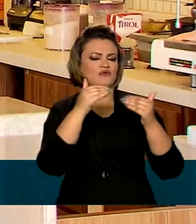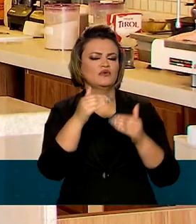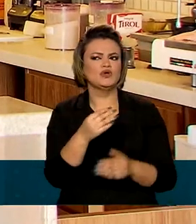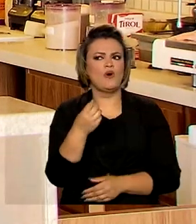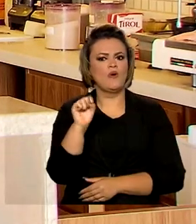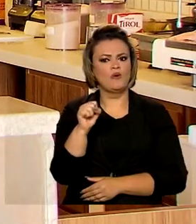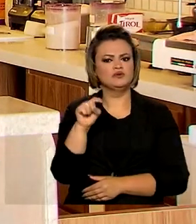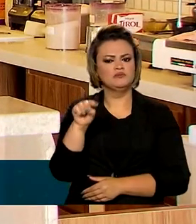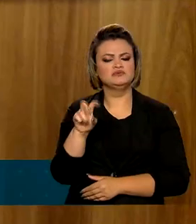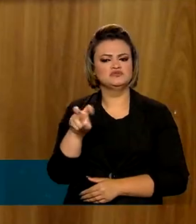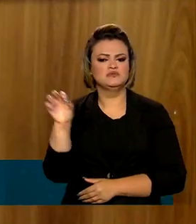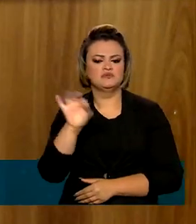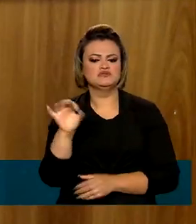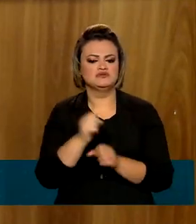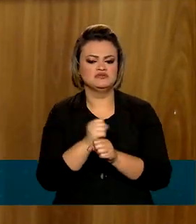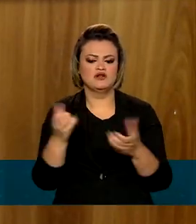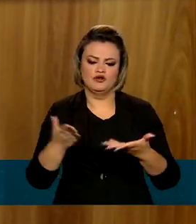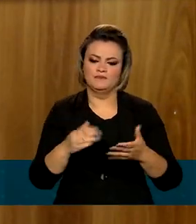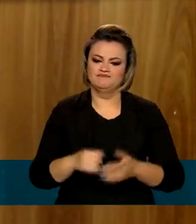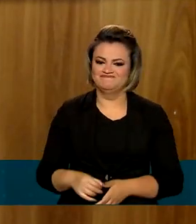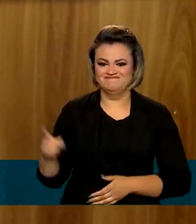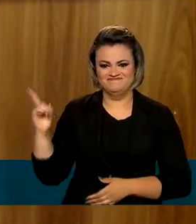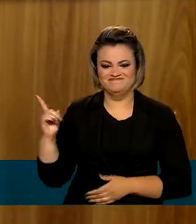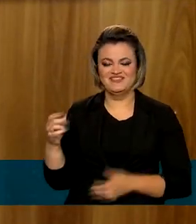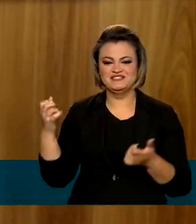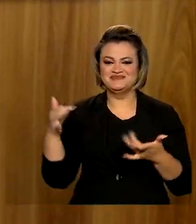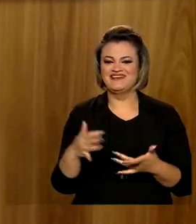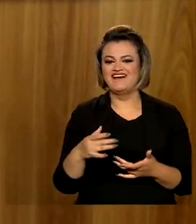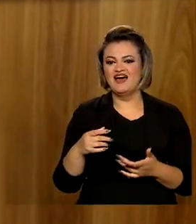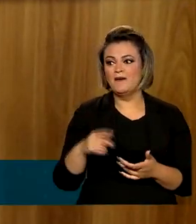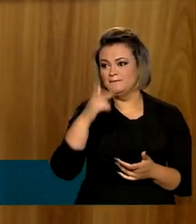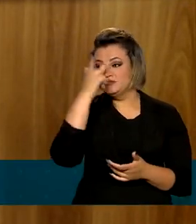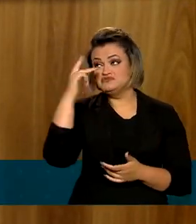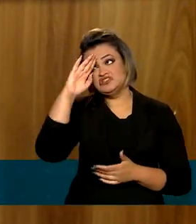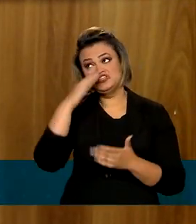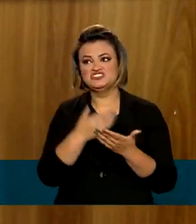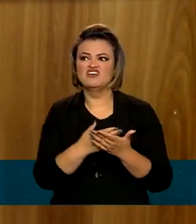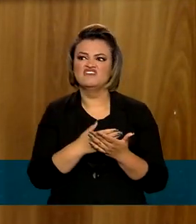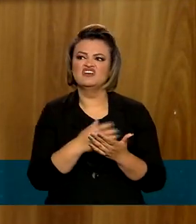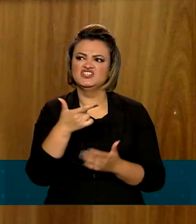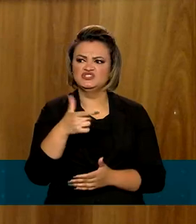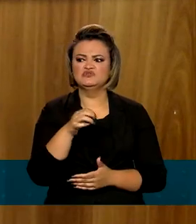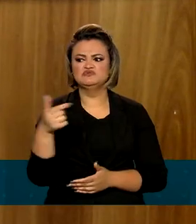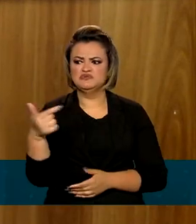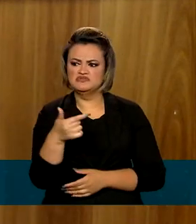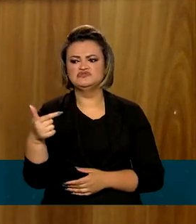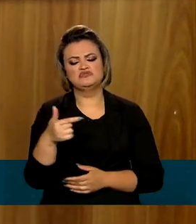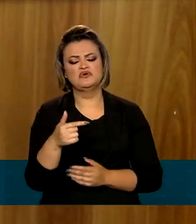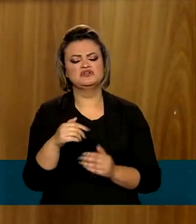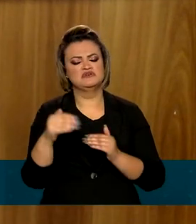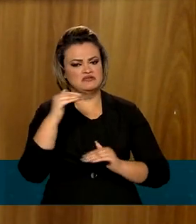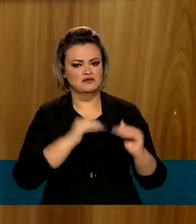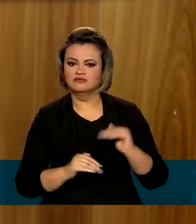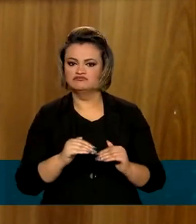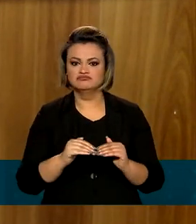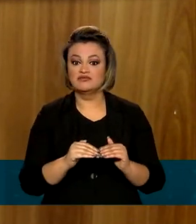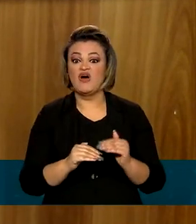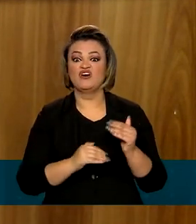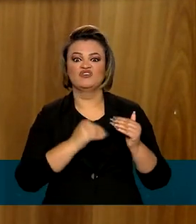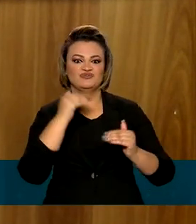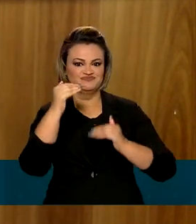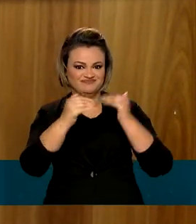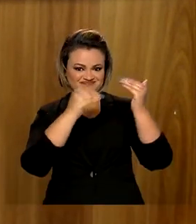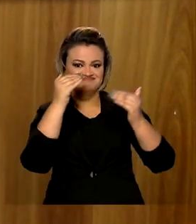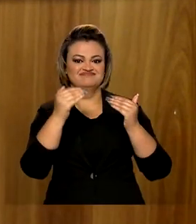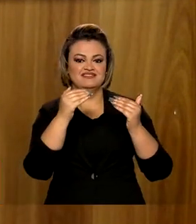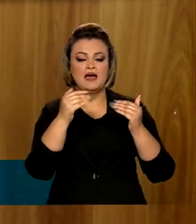,5% neste ano. Esse ano, que diziam que ia haver uma recessão, já estão revendo para cima o tempo inteiro. Ia ser uma